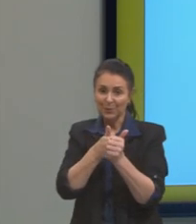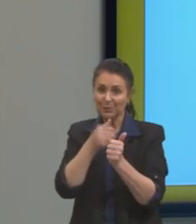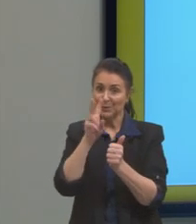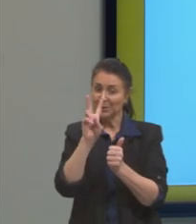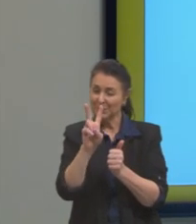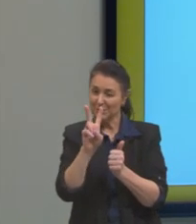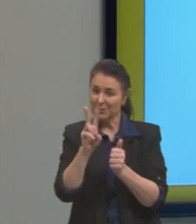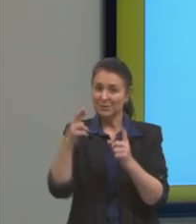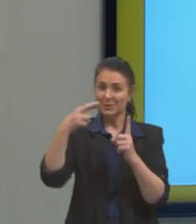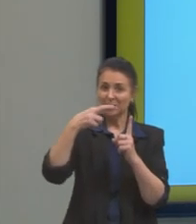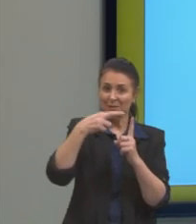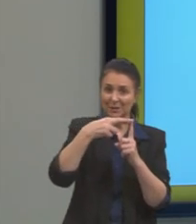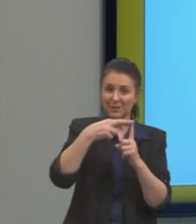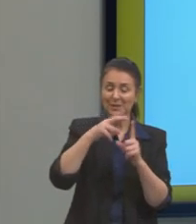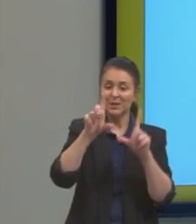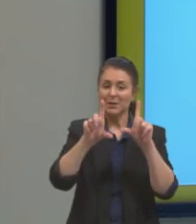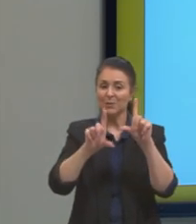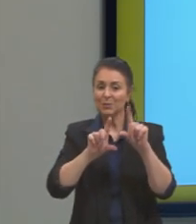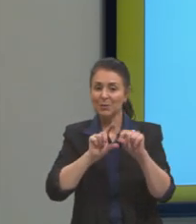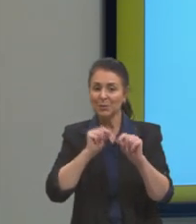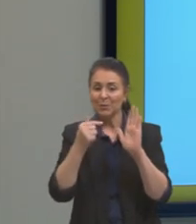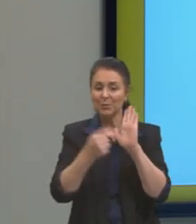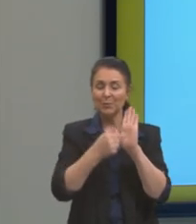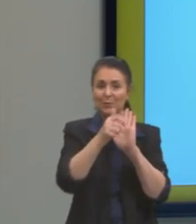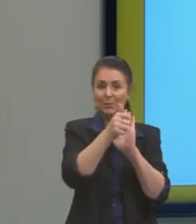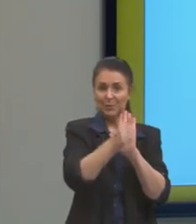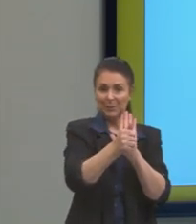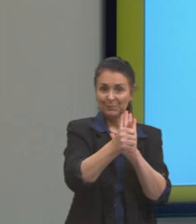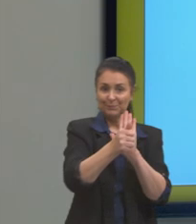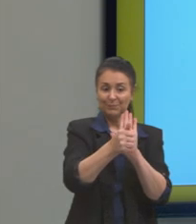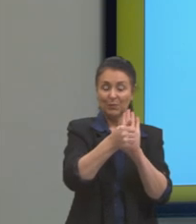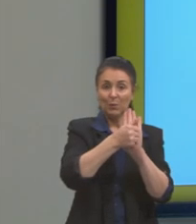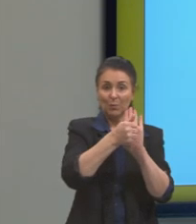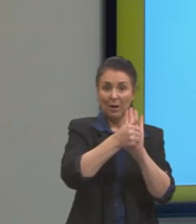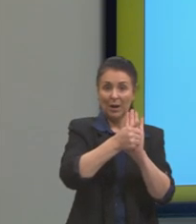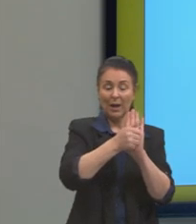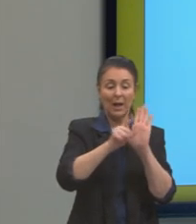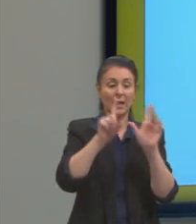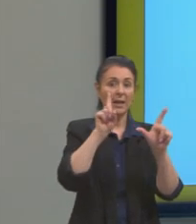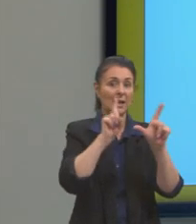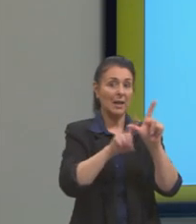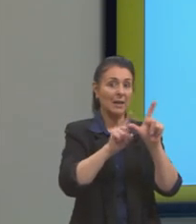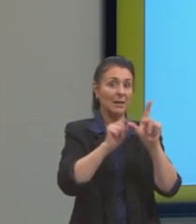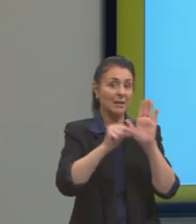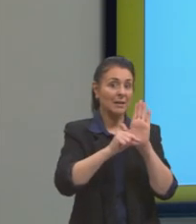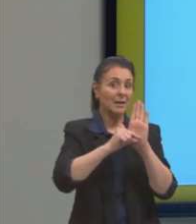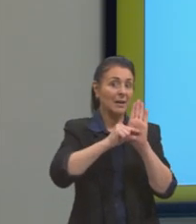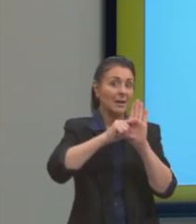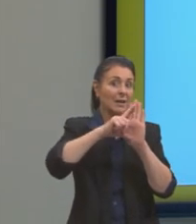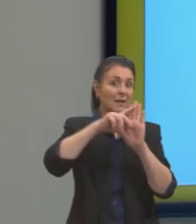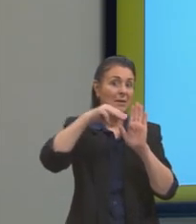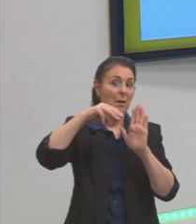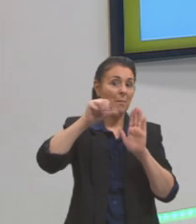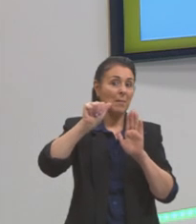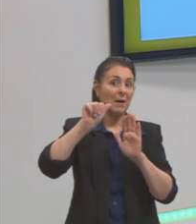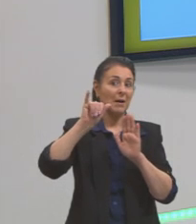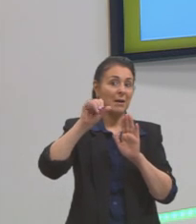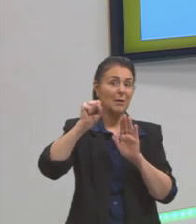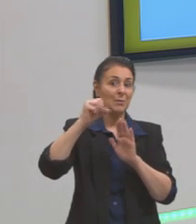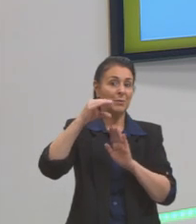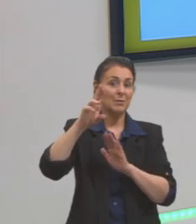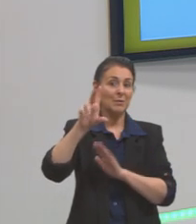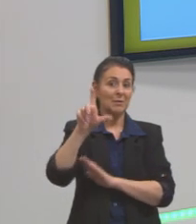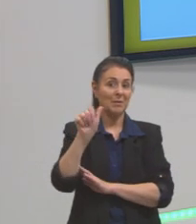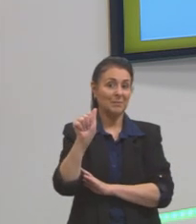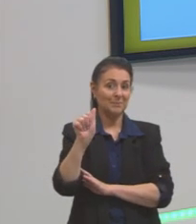então, o ponto A. E notem que o ponto A tem a letra maiúscula. Geralmente, não sempre, mas quando a gente vai marcar um ponto,